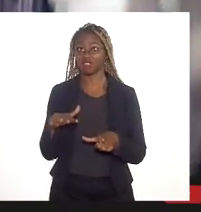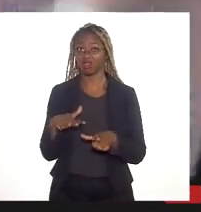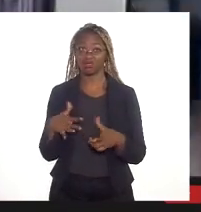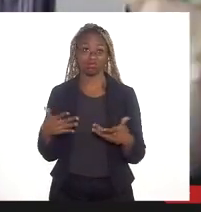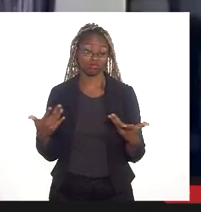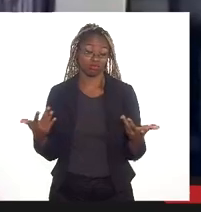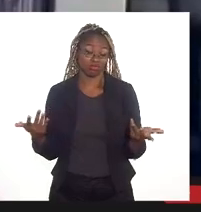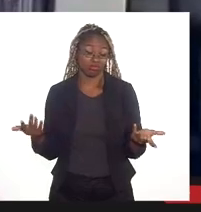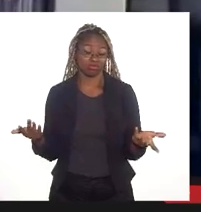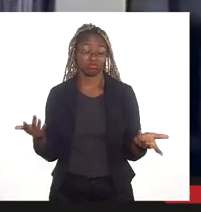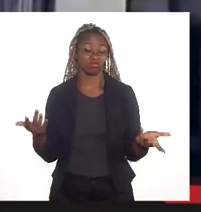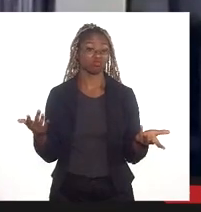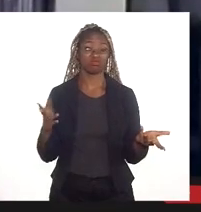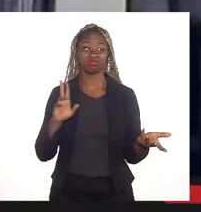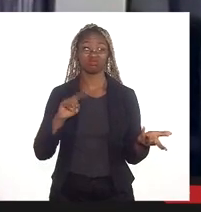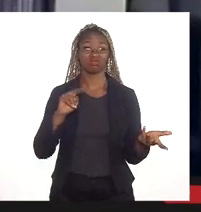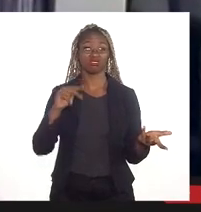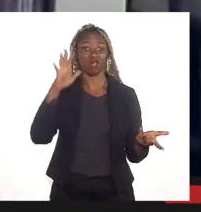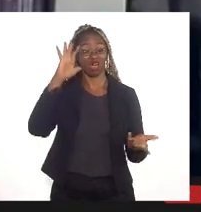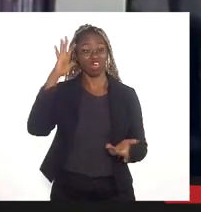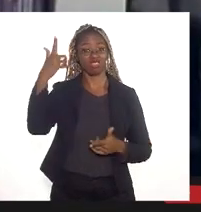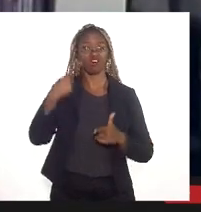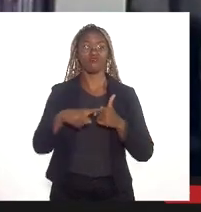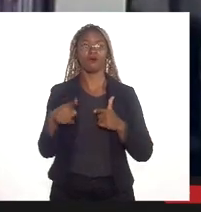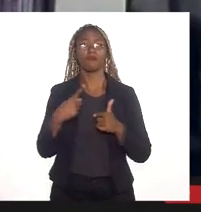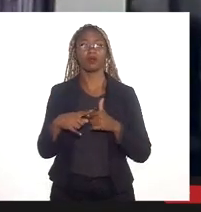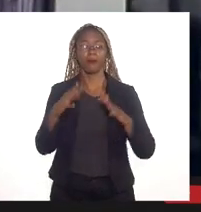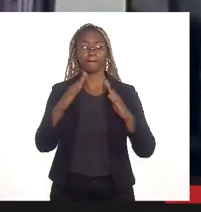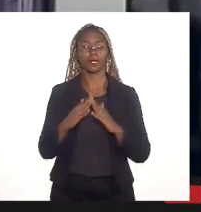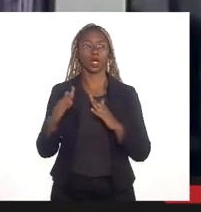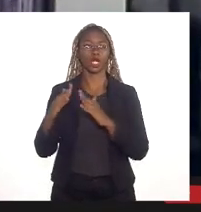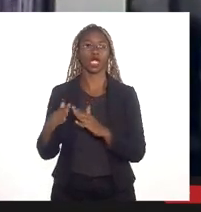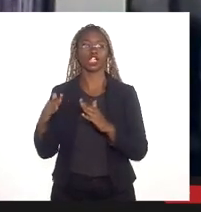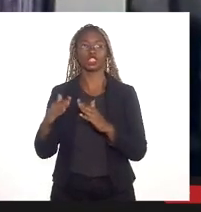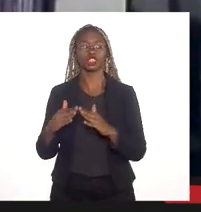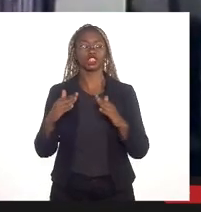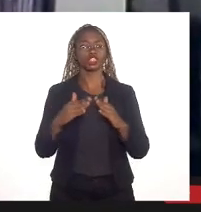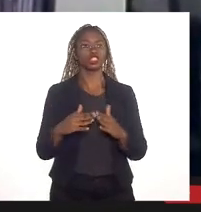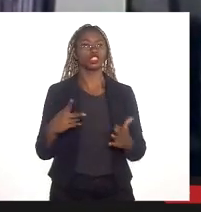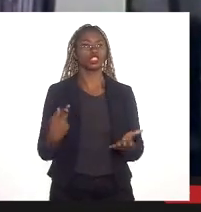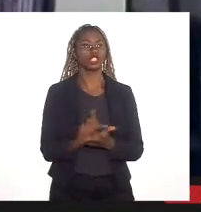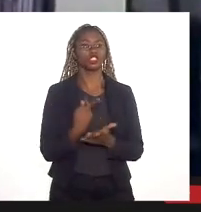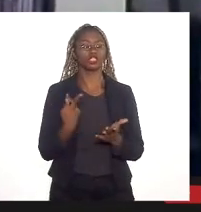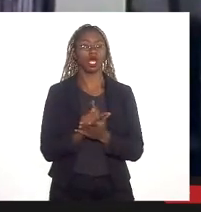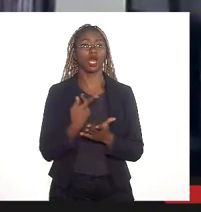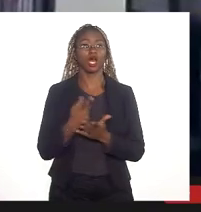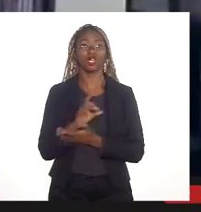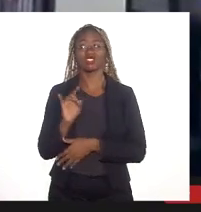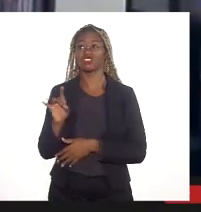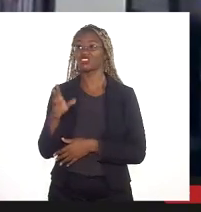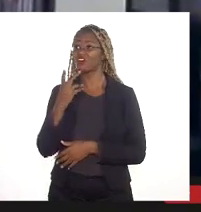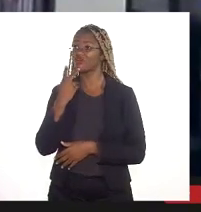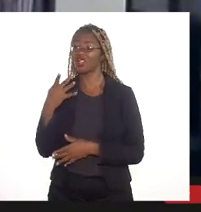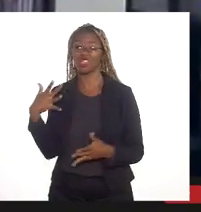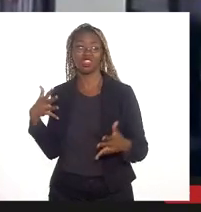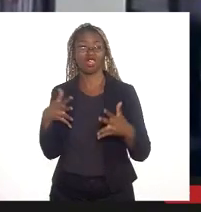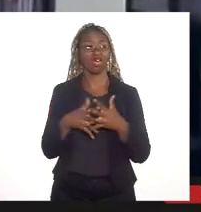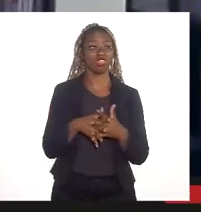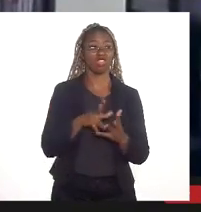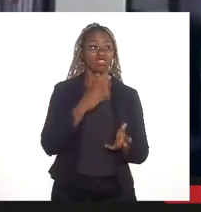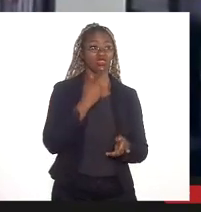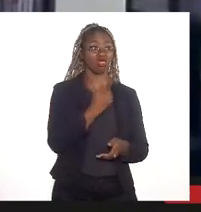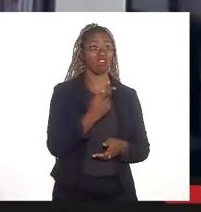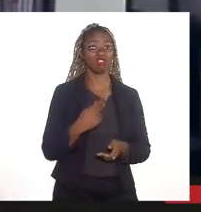vai se resolver problemas das ocupações irregulares única e exclusivamente através de intervenções pontuais.